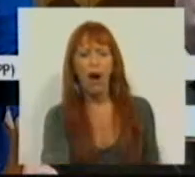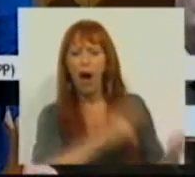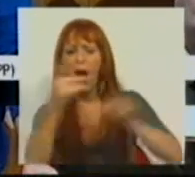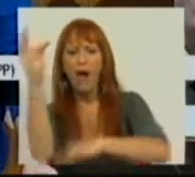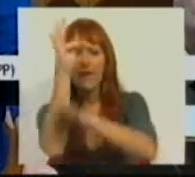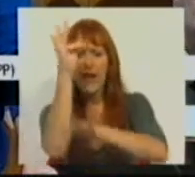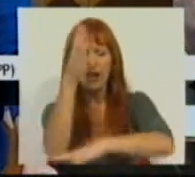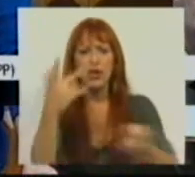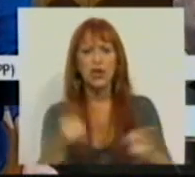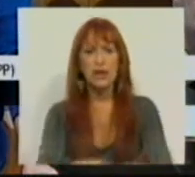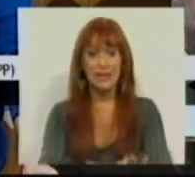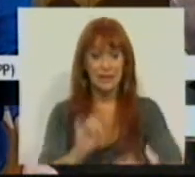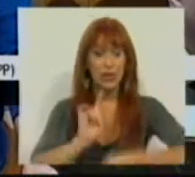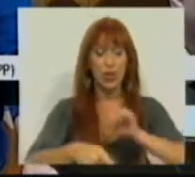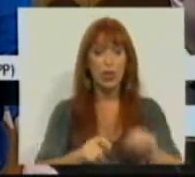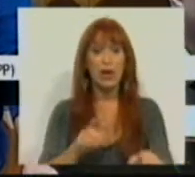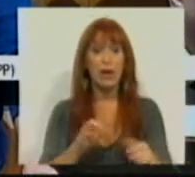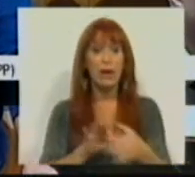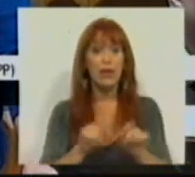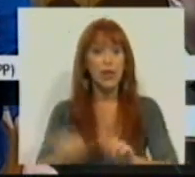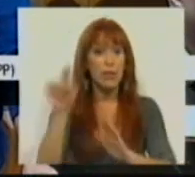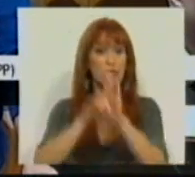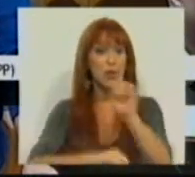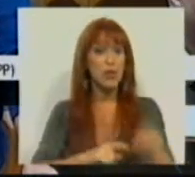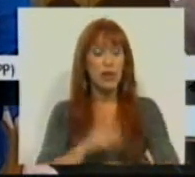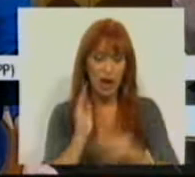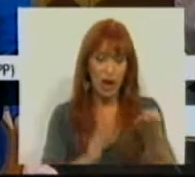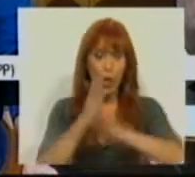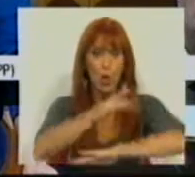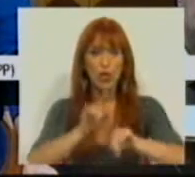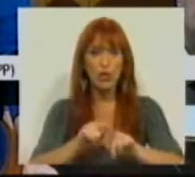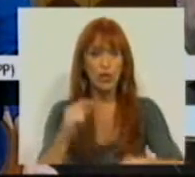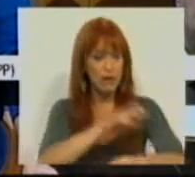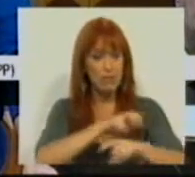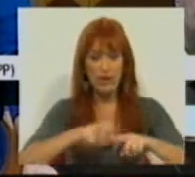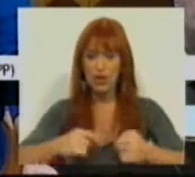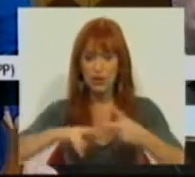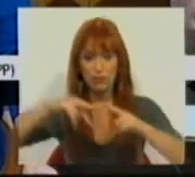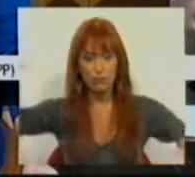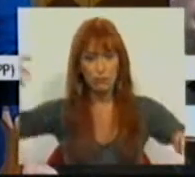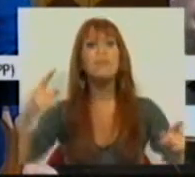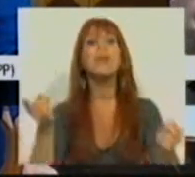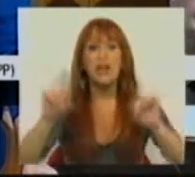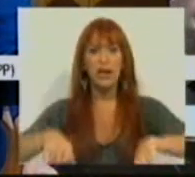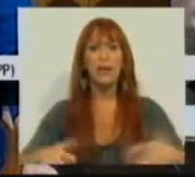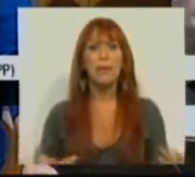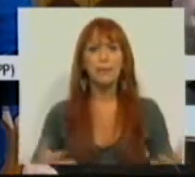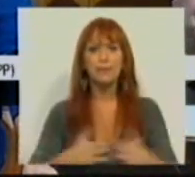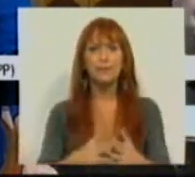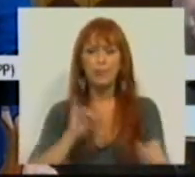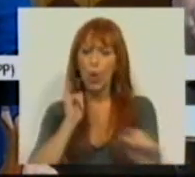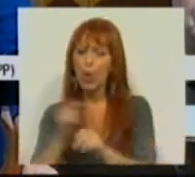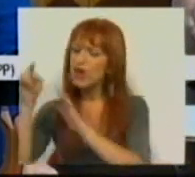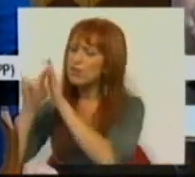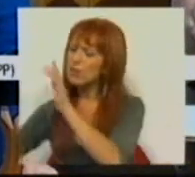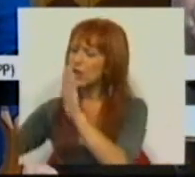de freguesias, concretamente no que se refere ao princípio da continuidade dos mandatos autárquicos e bem assim a outras